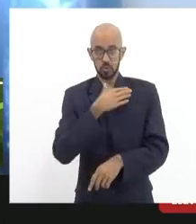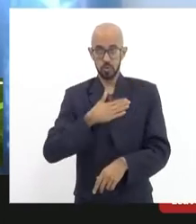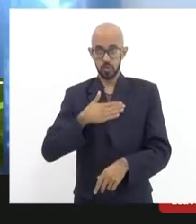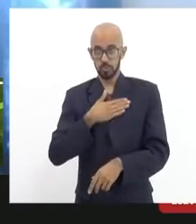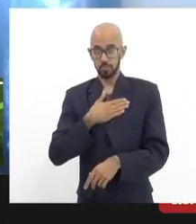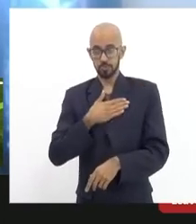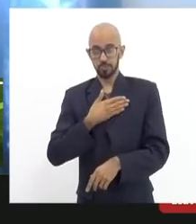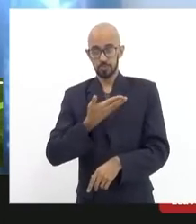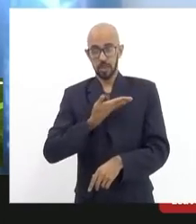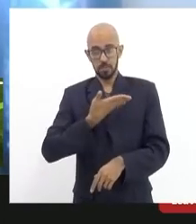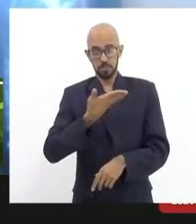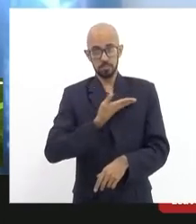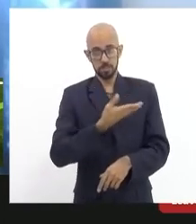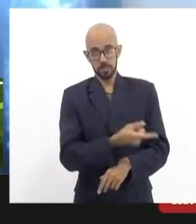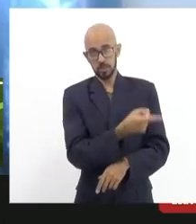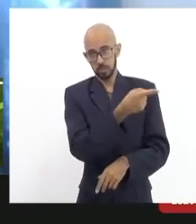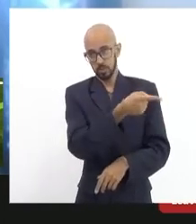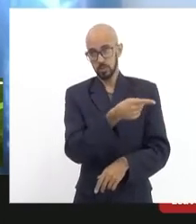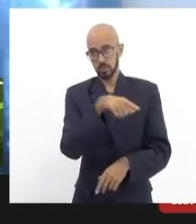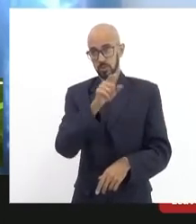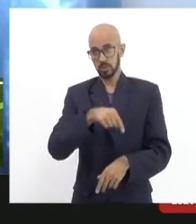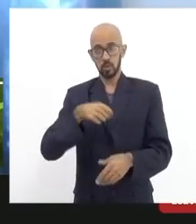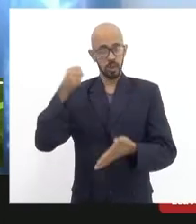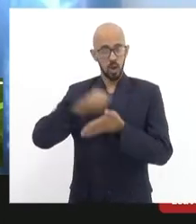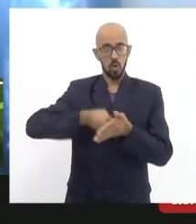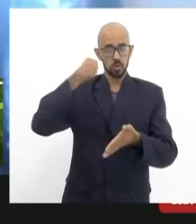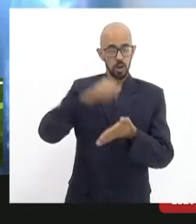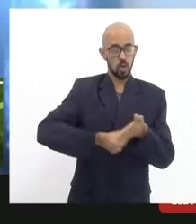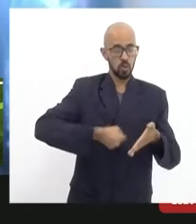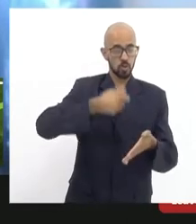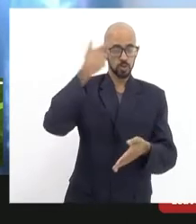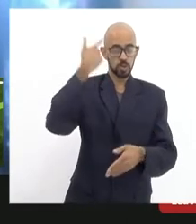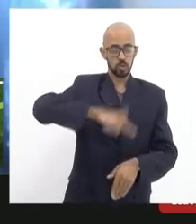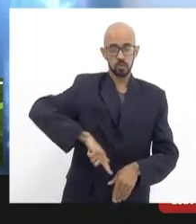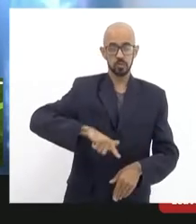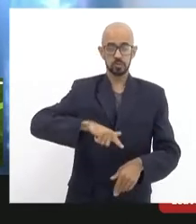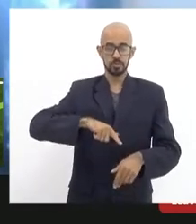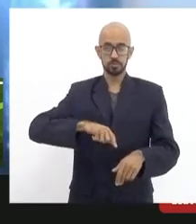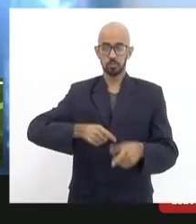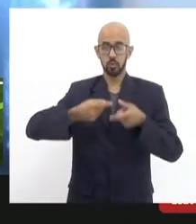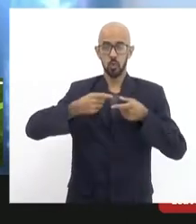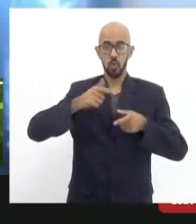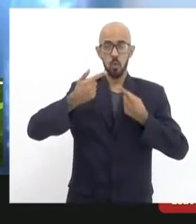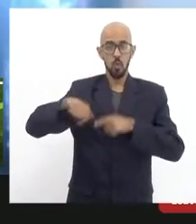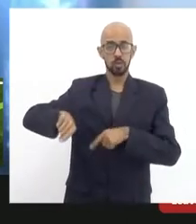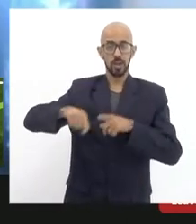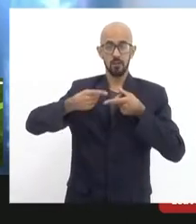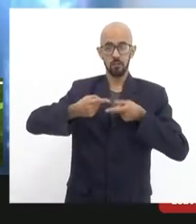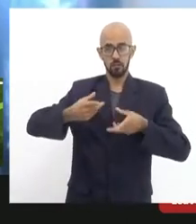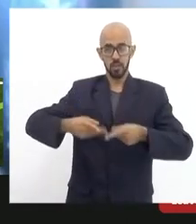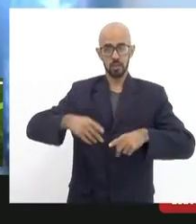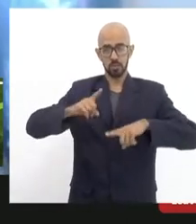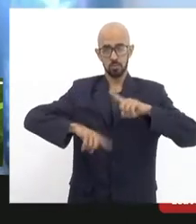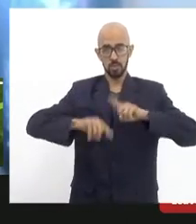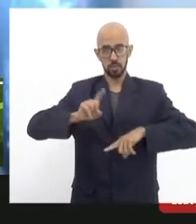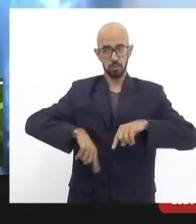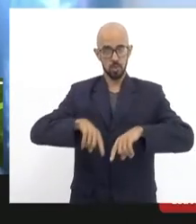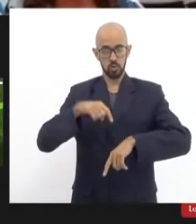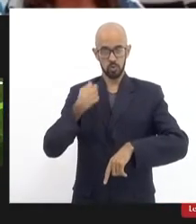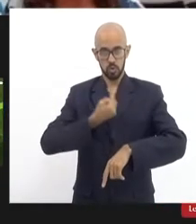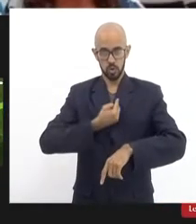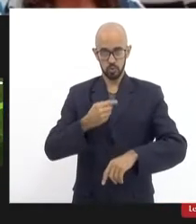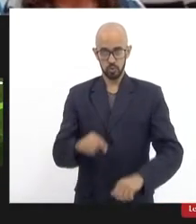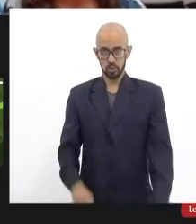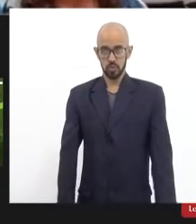conquista cultural civilizatória contra a venda do nosso patrimônio Jandira Feghali